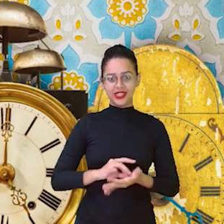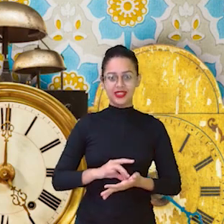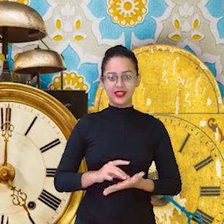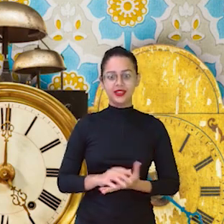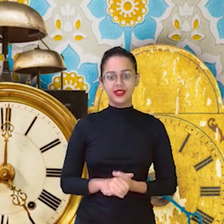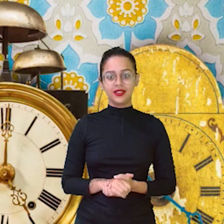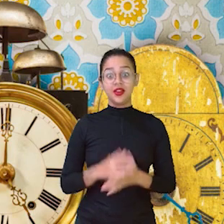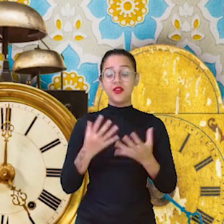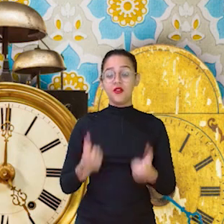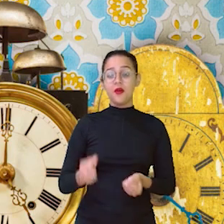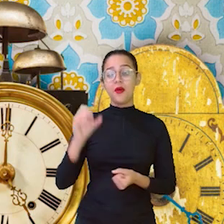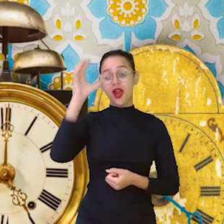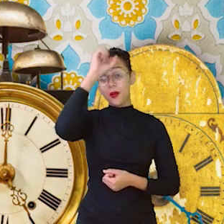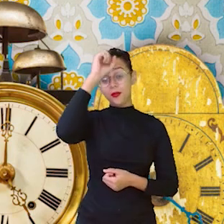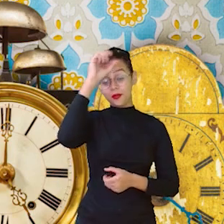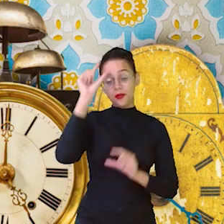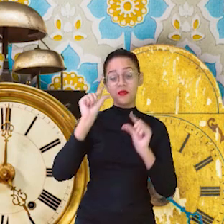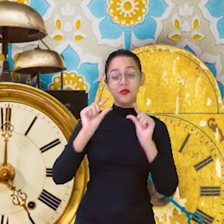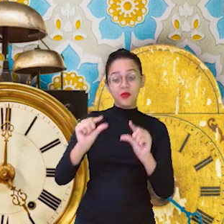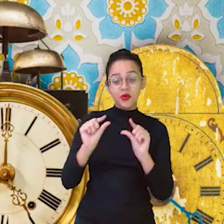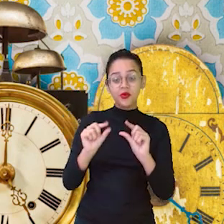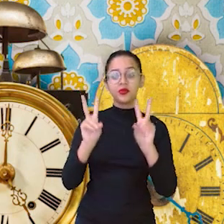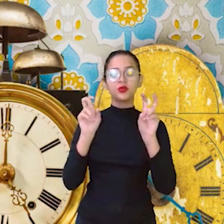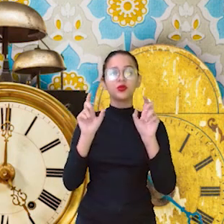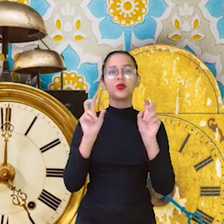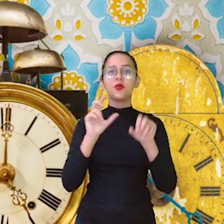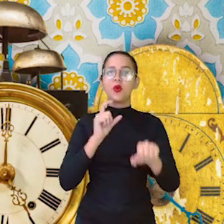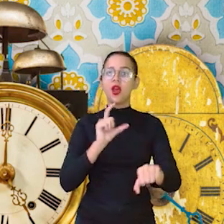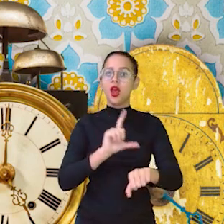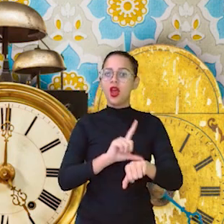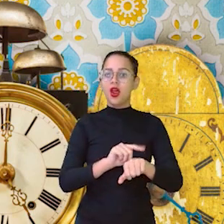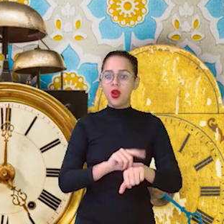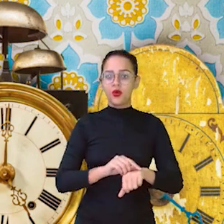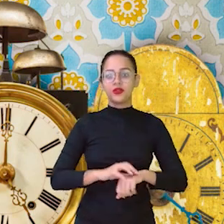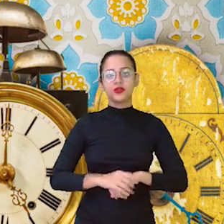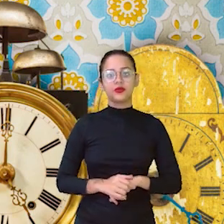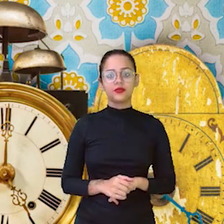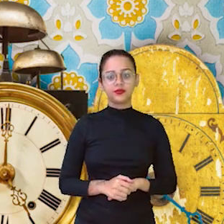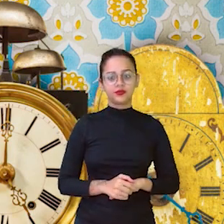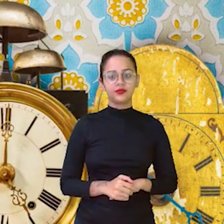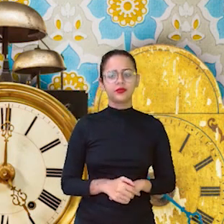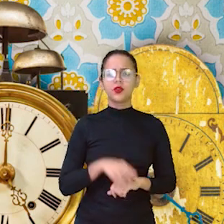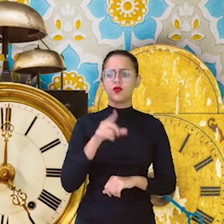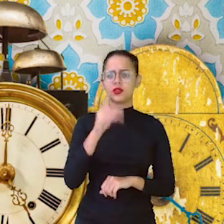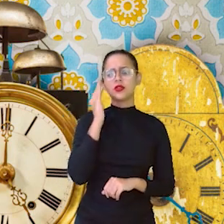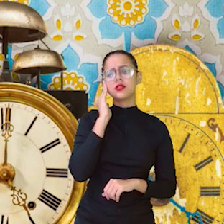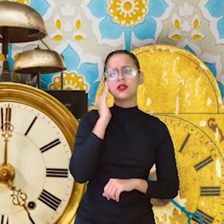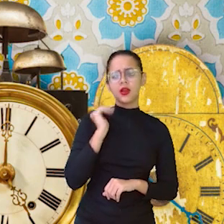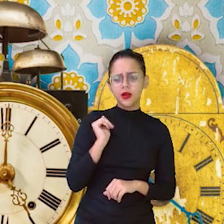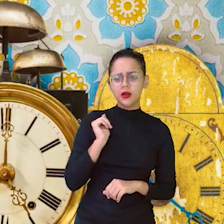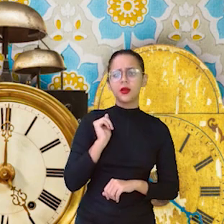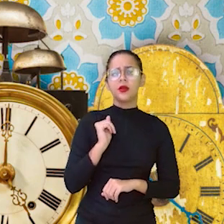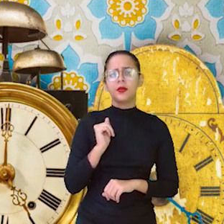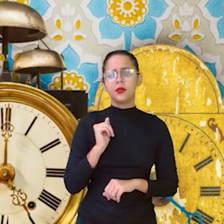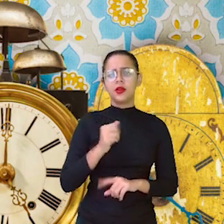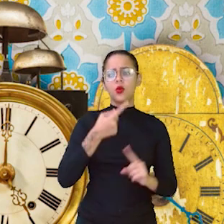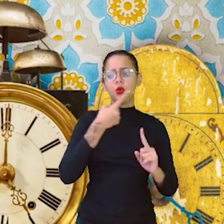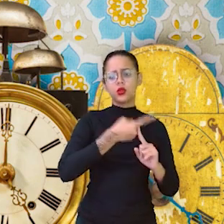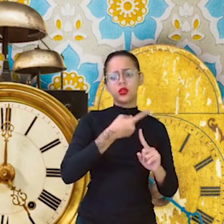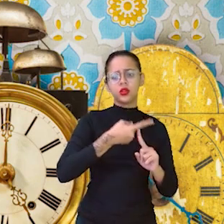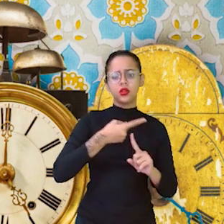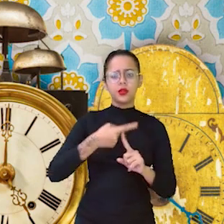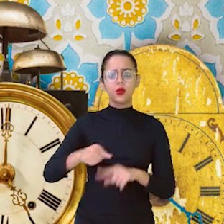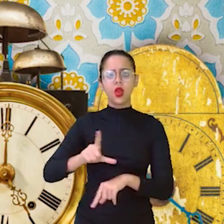Vamos aprender um pouquinho aí sobre o relógio. Você sabia que os tipos de